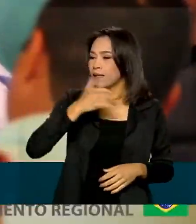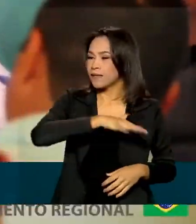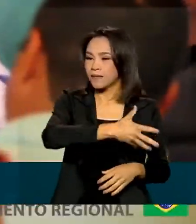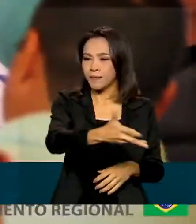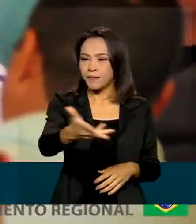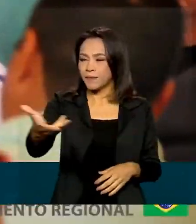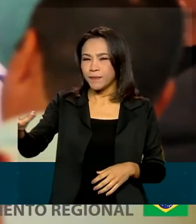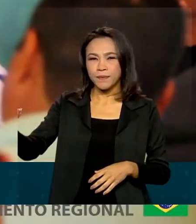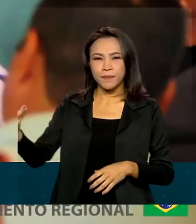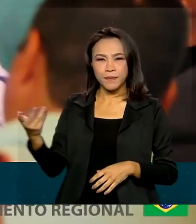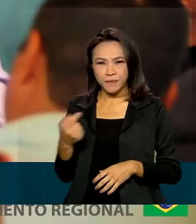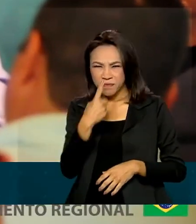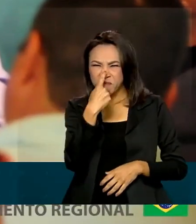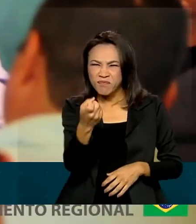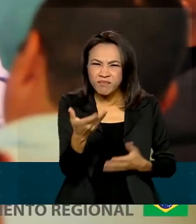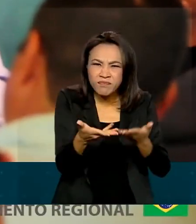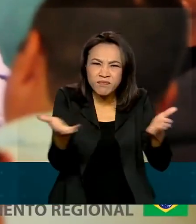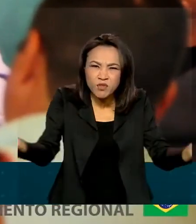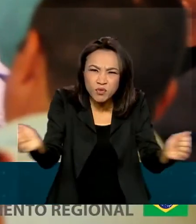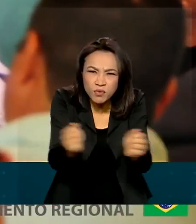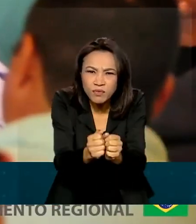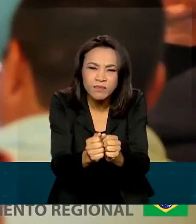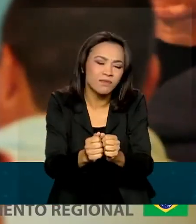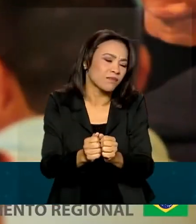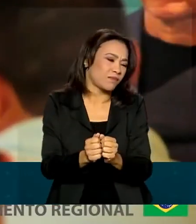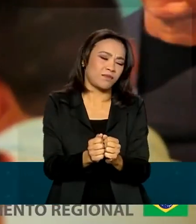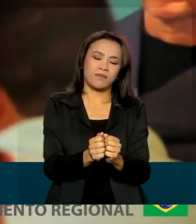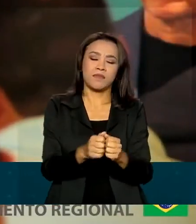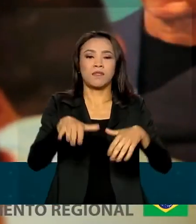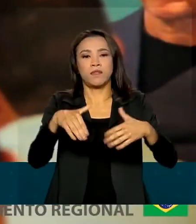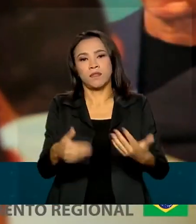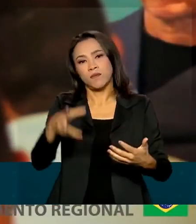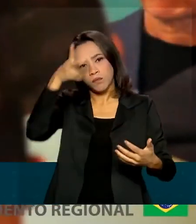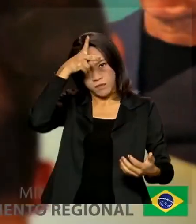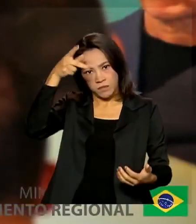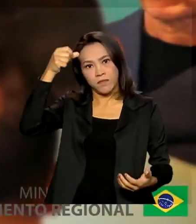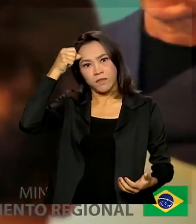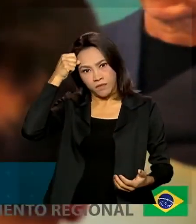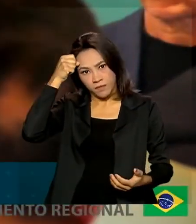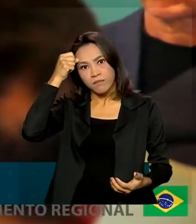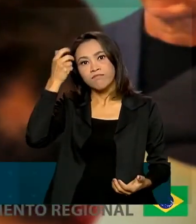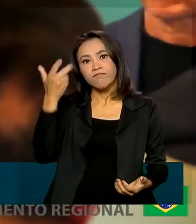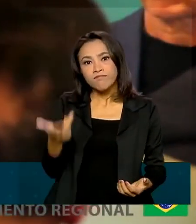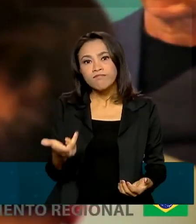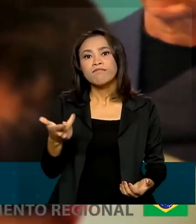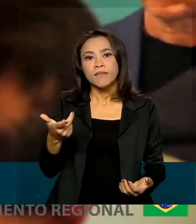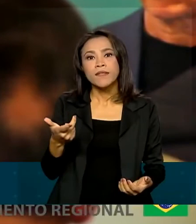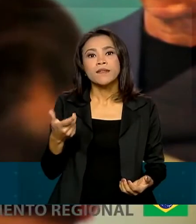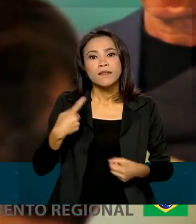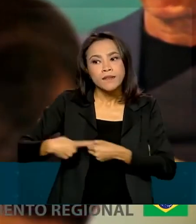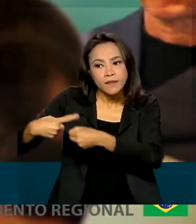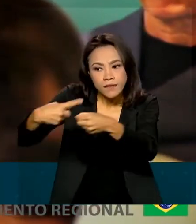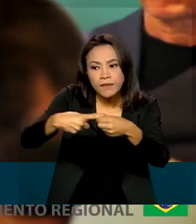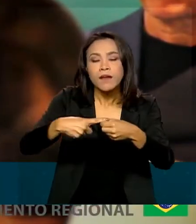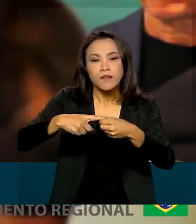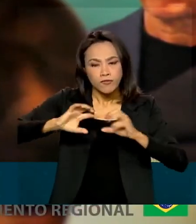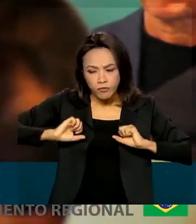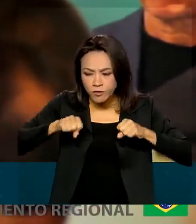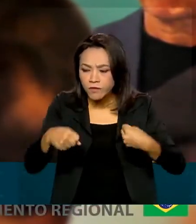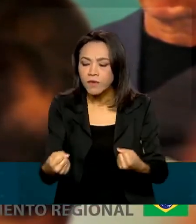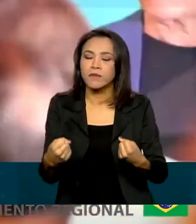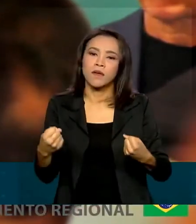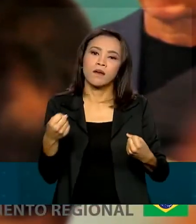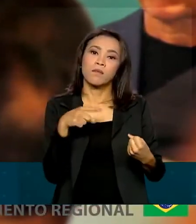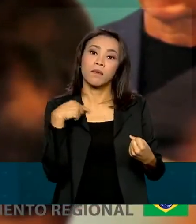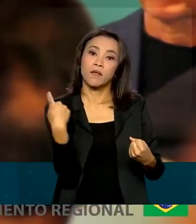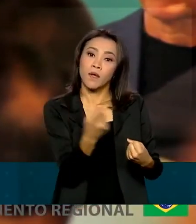natureza toda, conviver com o lixão. Então, os prefeitos tinham que realmente se empenharem. E nós estávamos ali